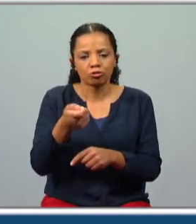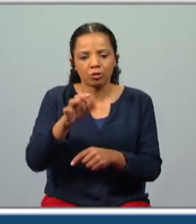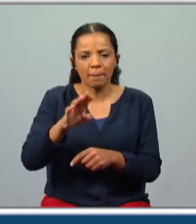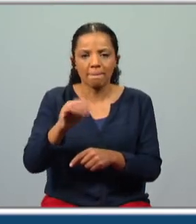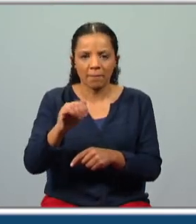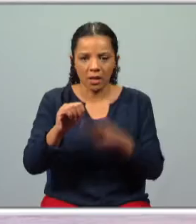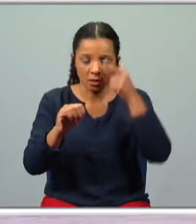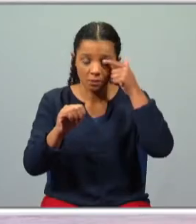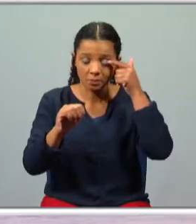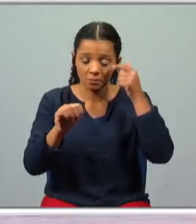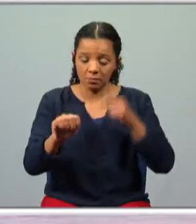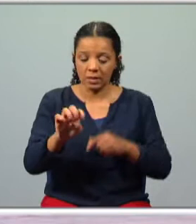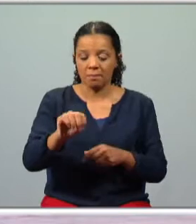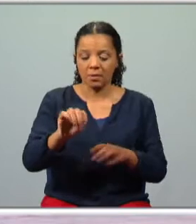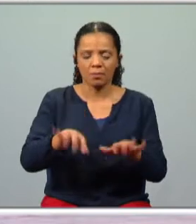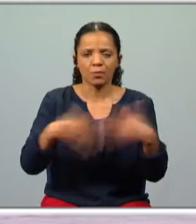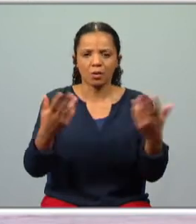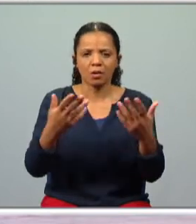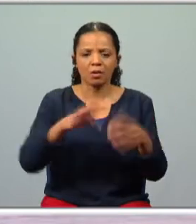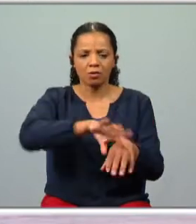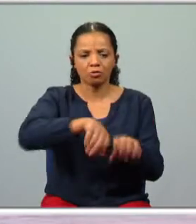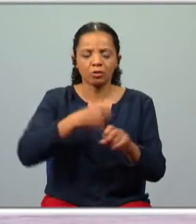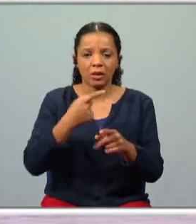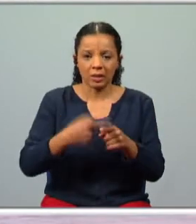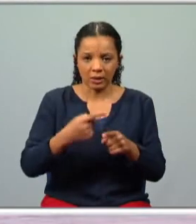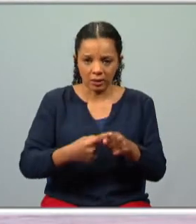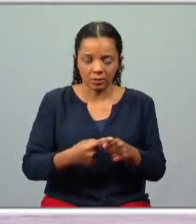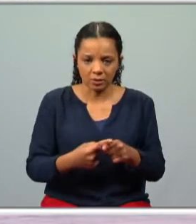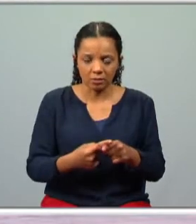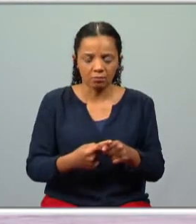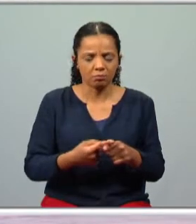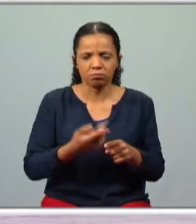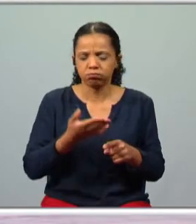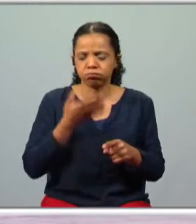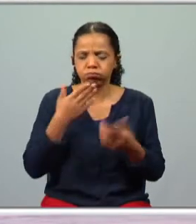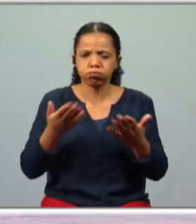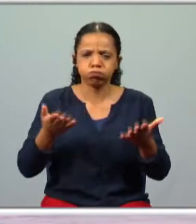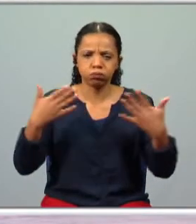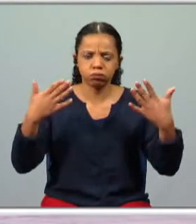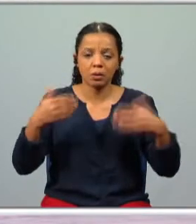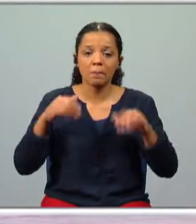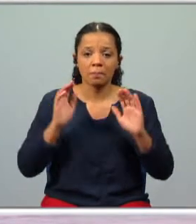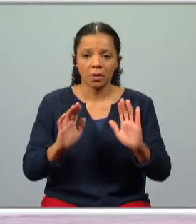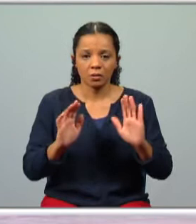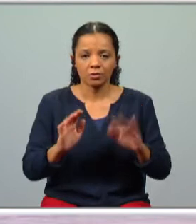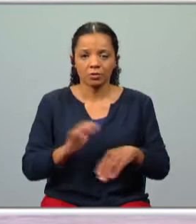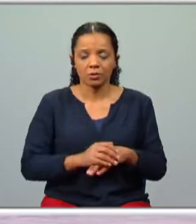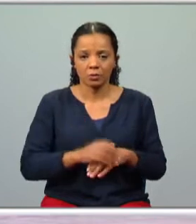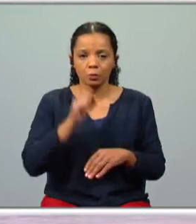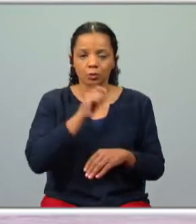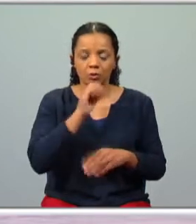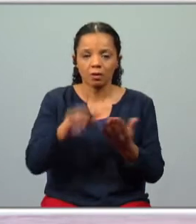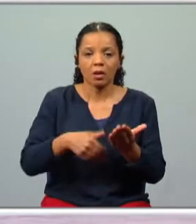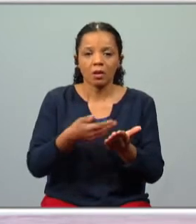dimensão desse pé, numas quaisquer ruínas na Grécia, era imensa a estátua, mas que poderá ter